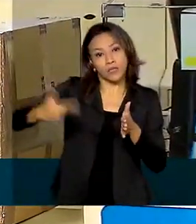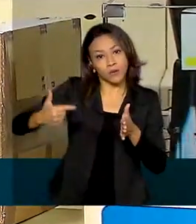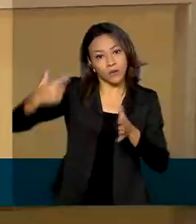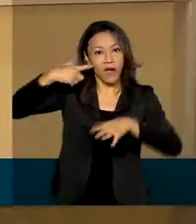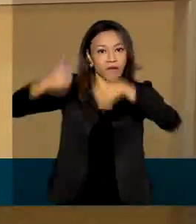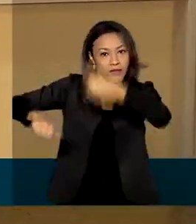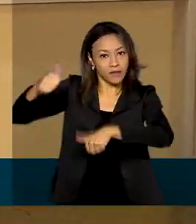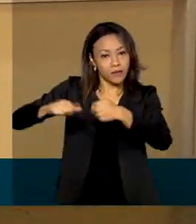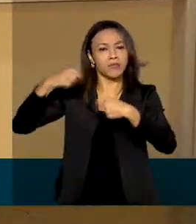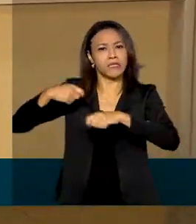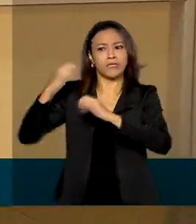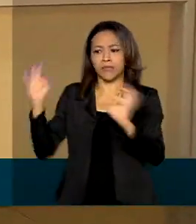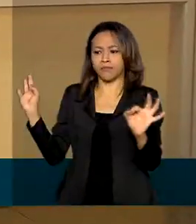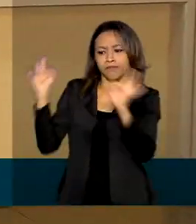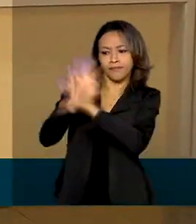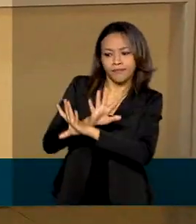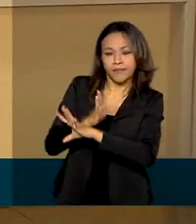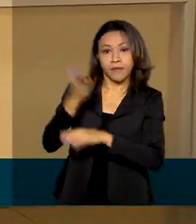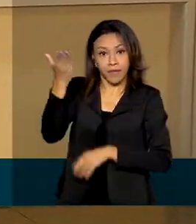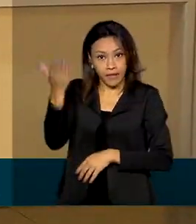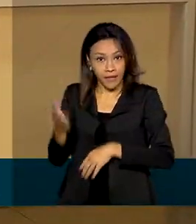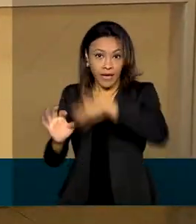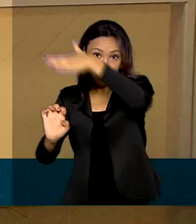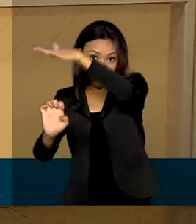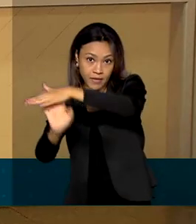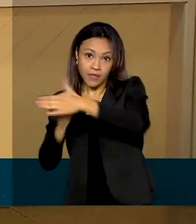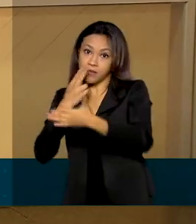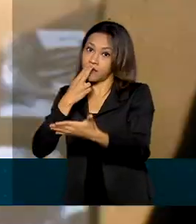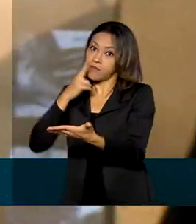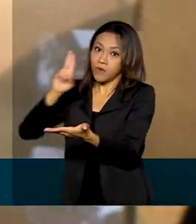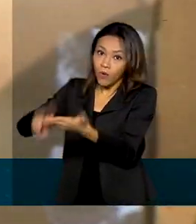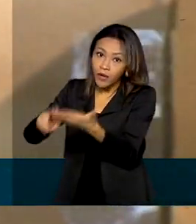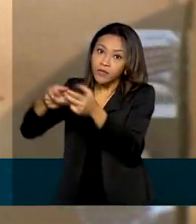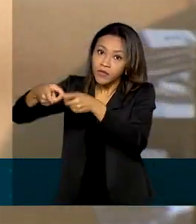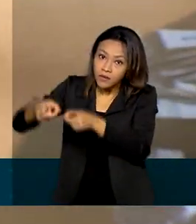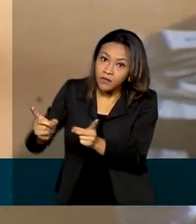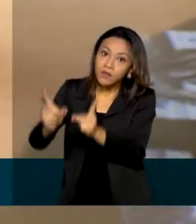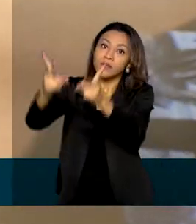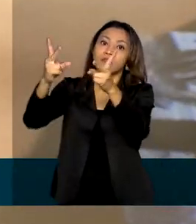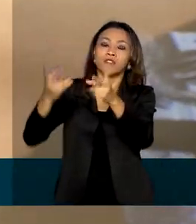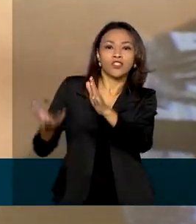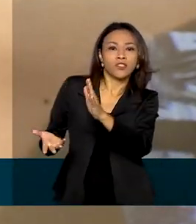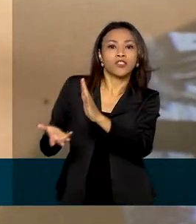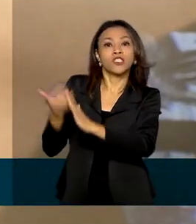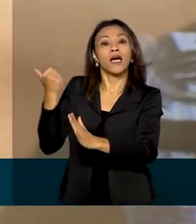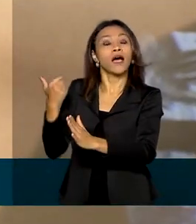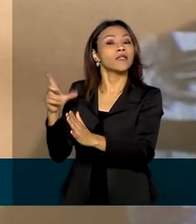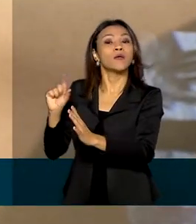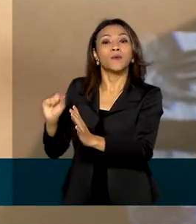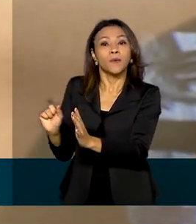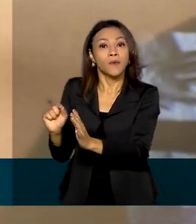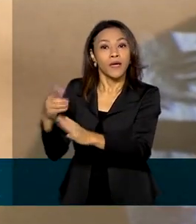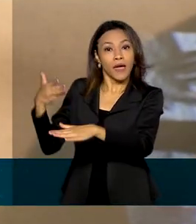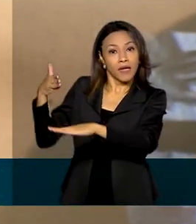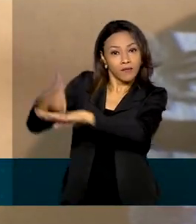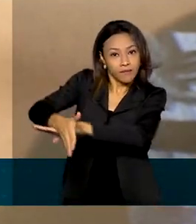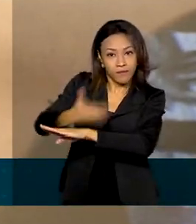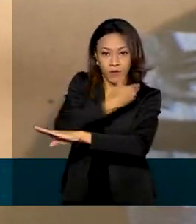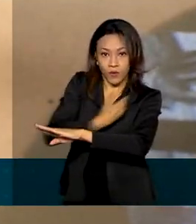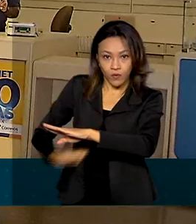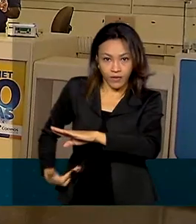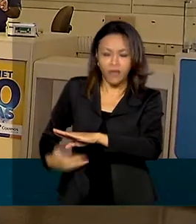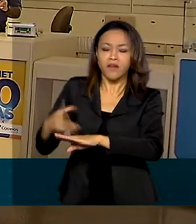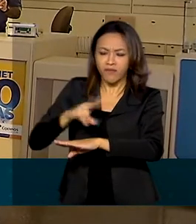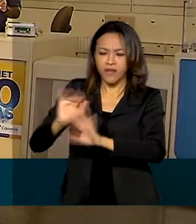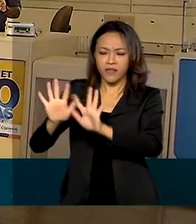concluídas para que os Correios sejam desestatizados. A de modelagem, que deve estar finalizada até agosto deste